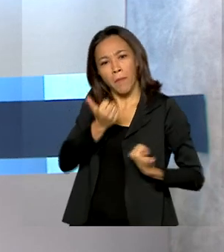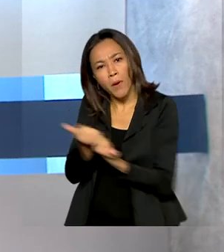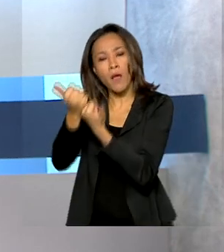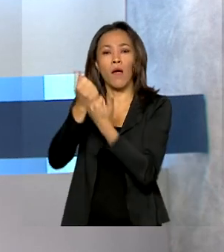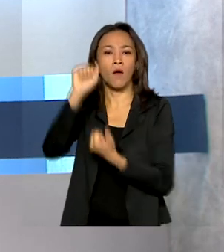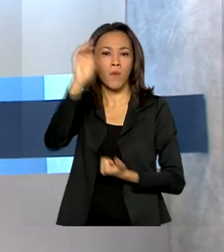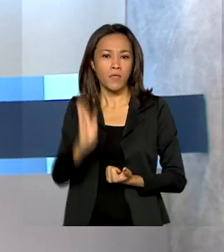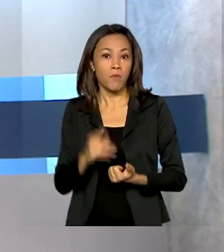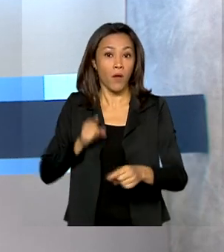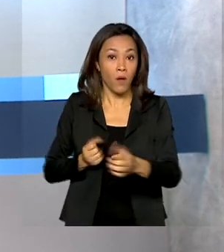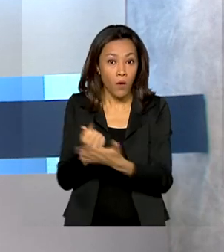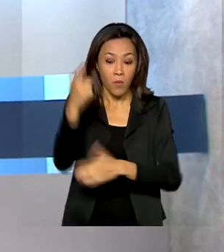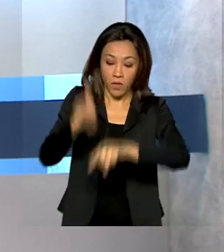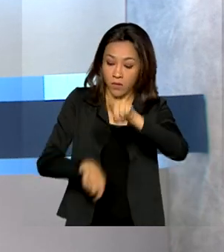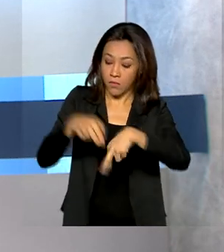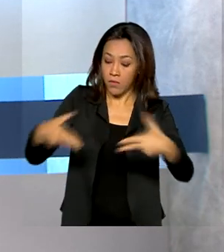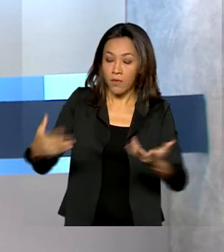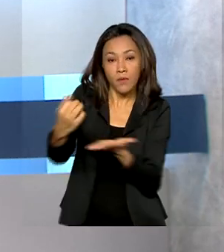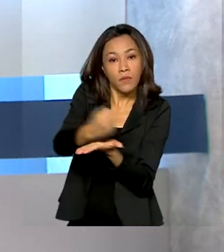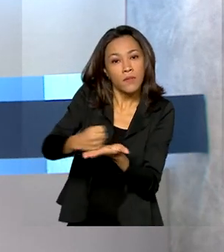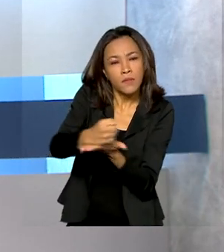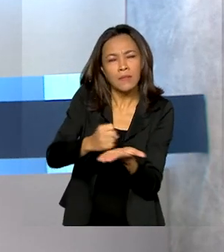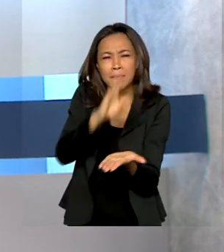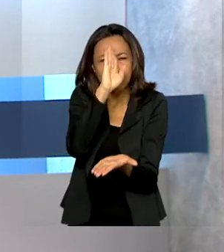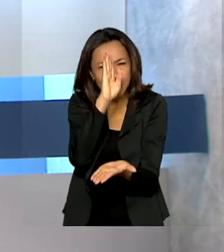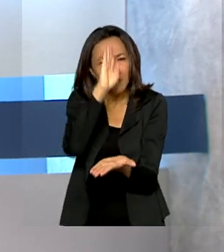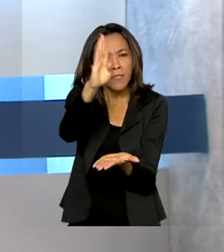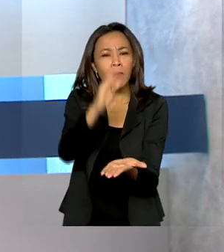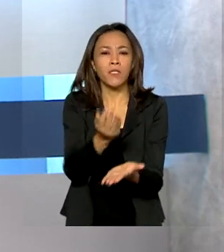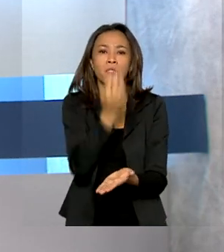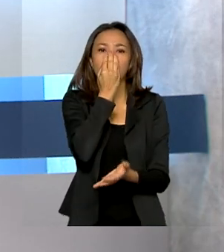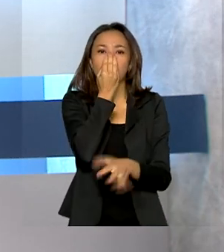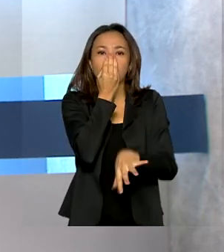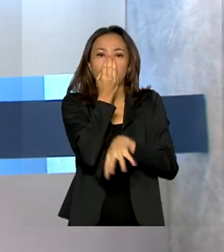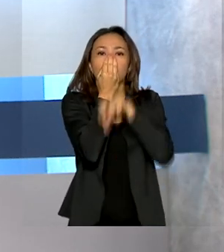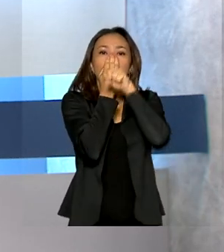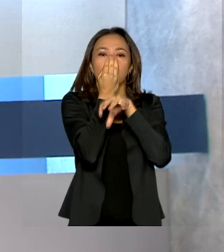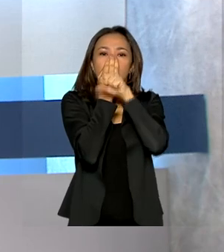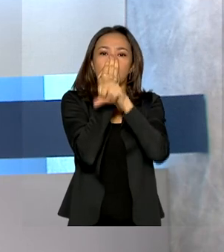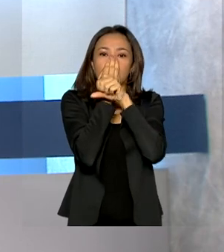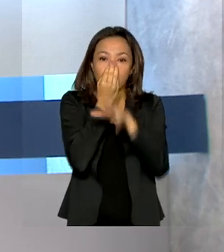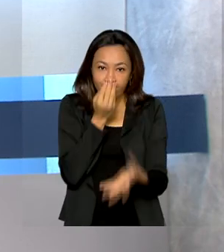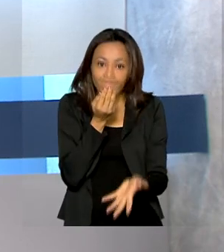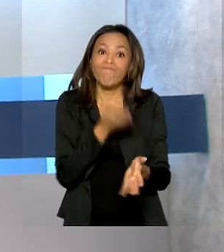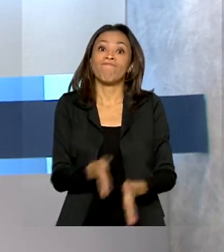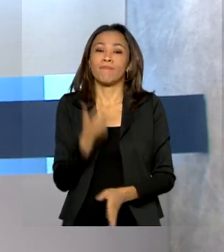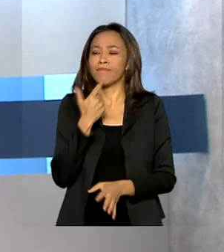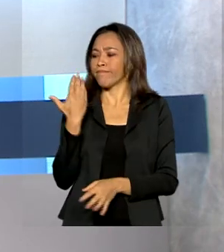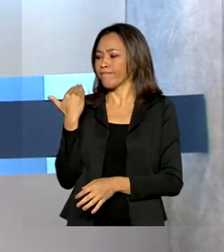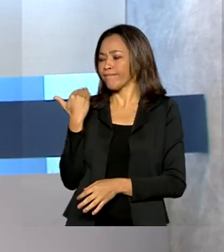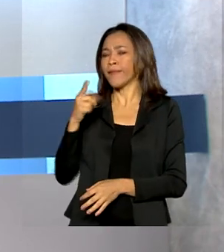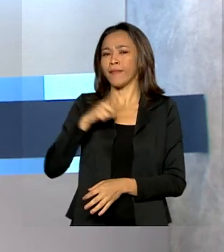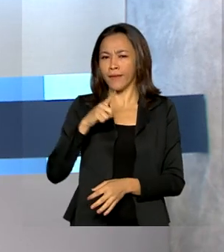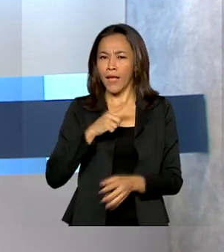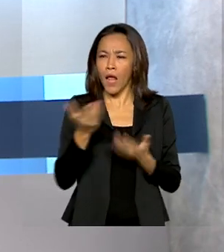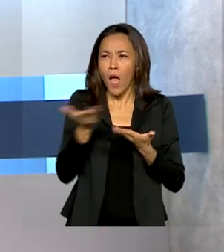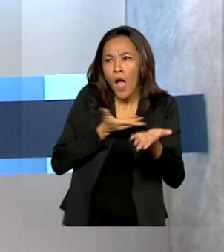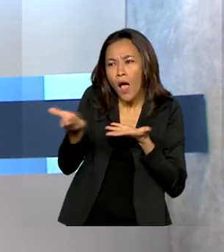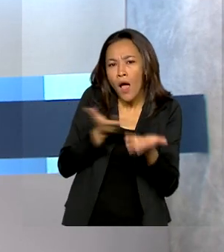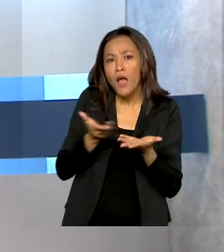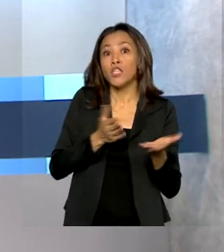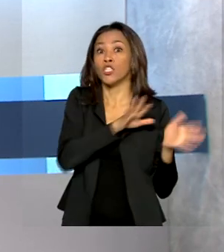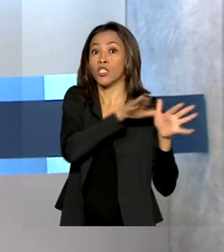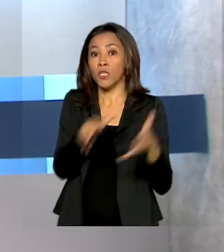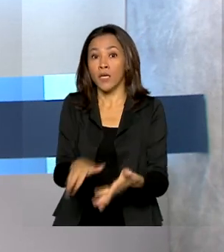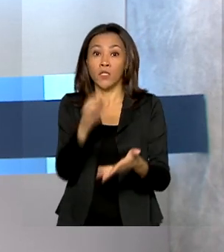aquisição de insumos e medicamentos, principalmente de intubação. Recentemente, a organização intermediou a chegada de mais de um